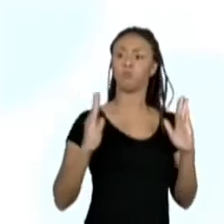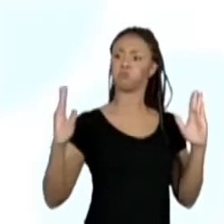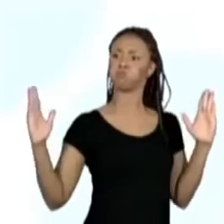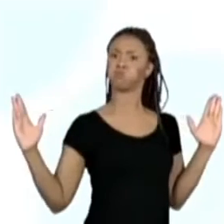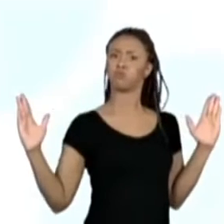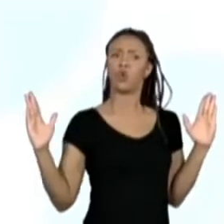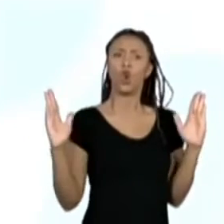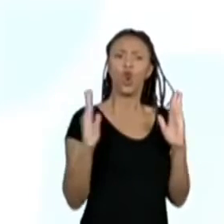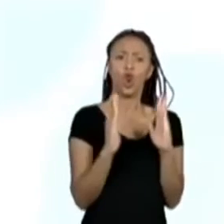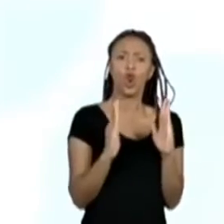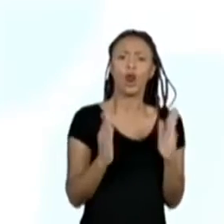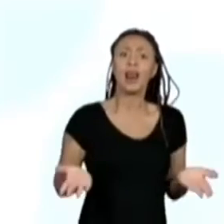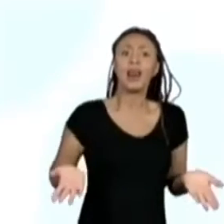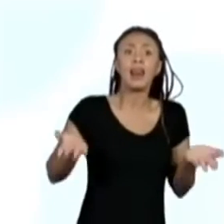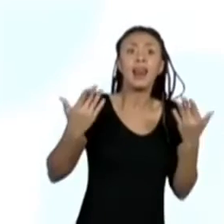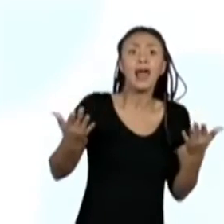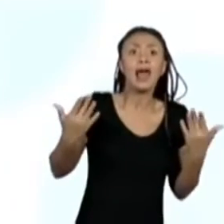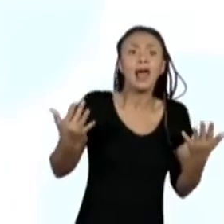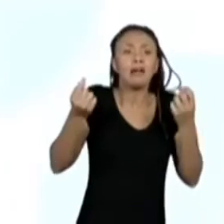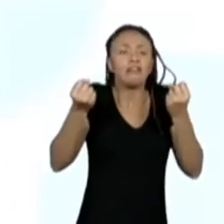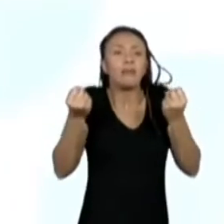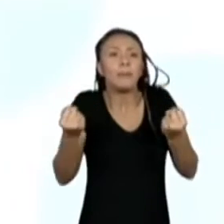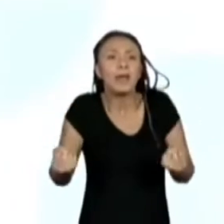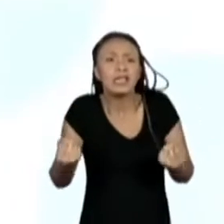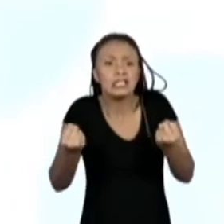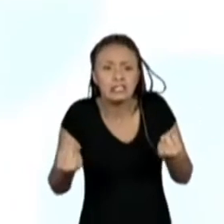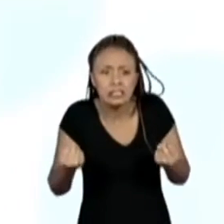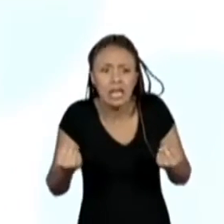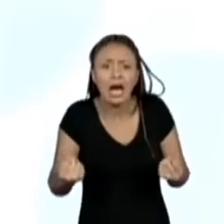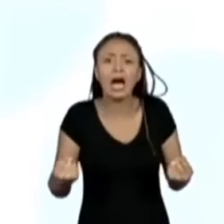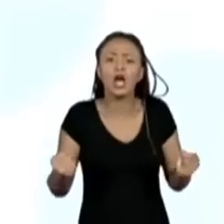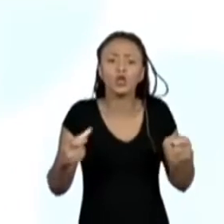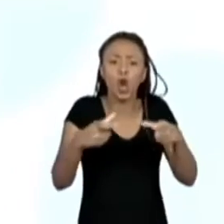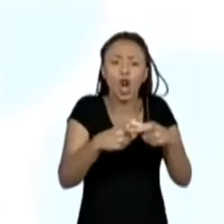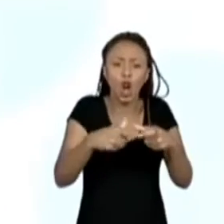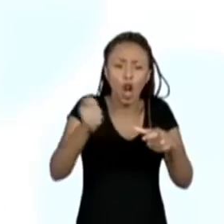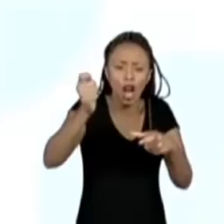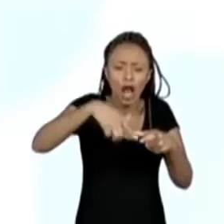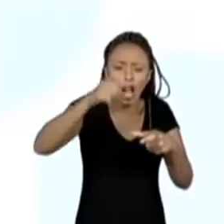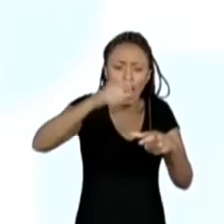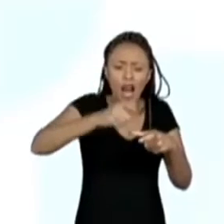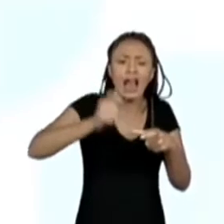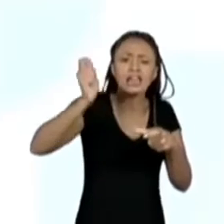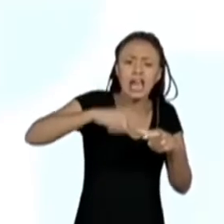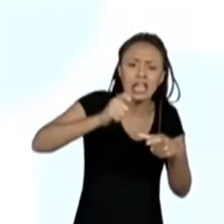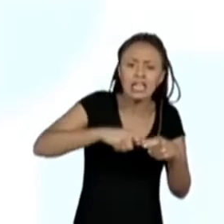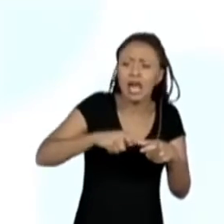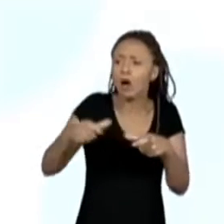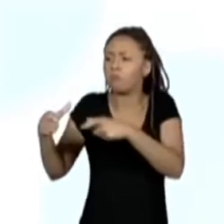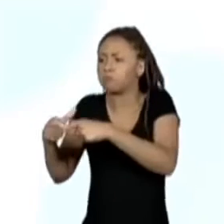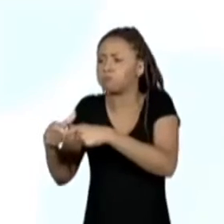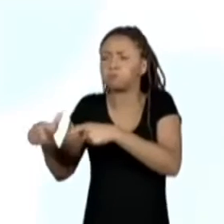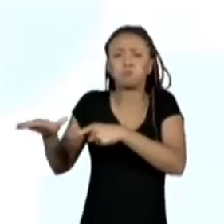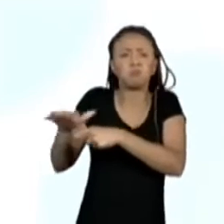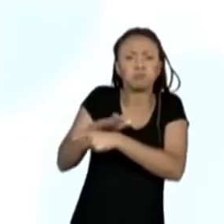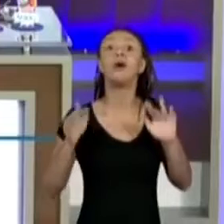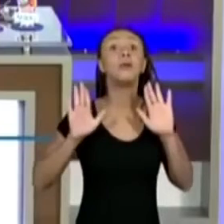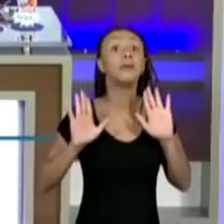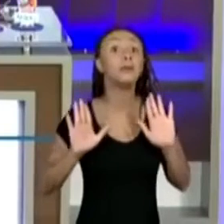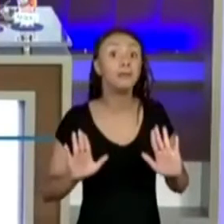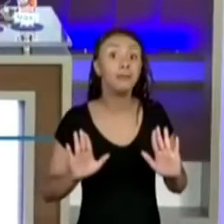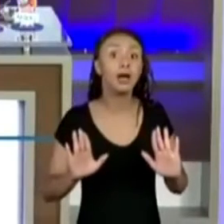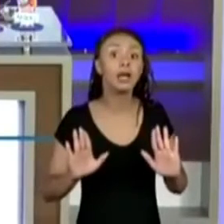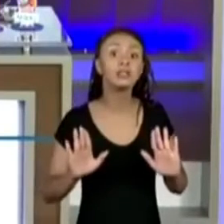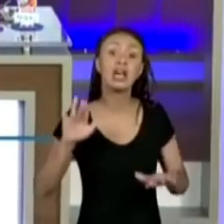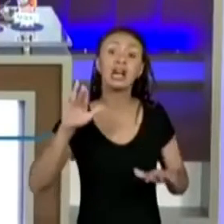mais leve, cabe mais, cabe menos, entre outros, para ordenar objetos de uso cotidiano.